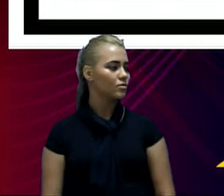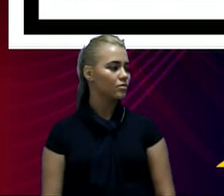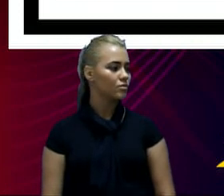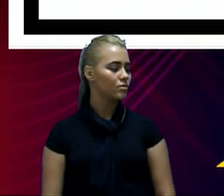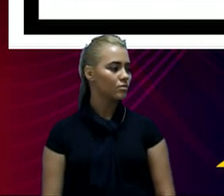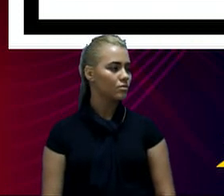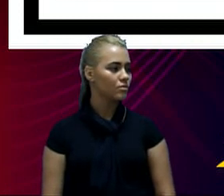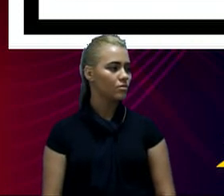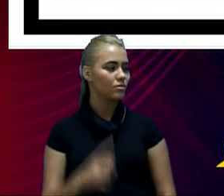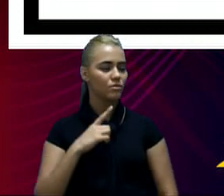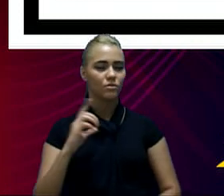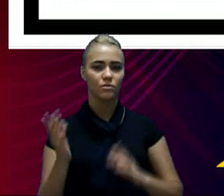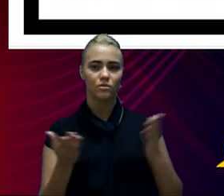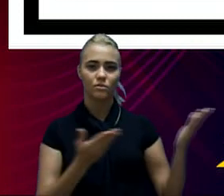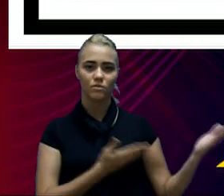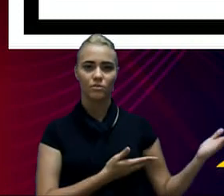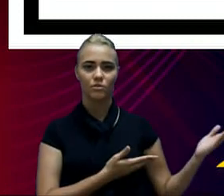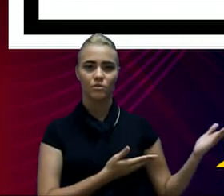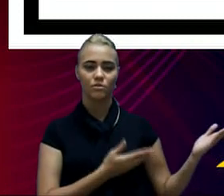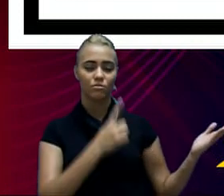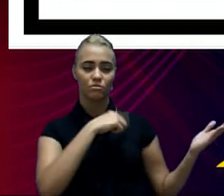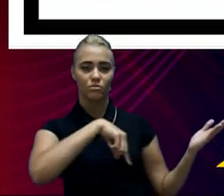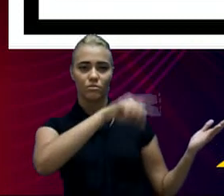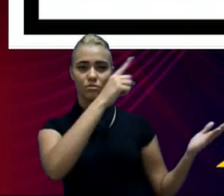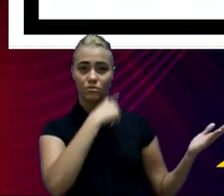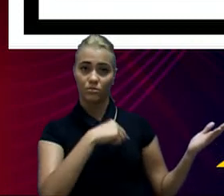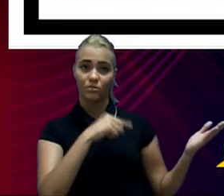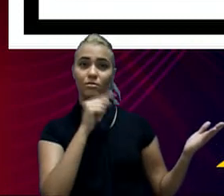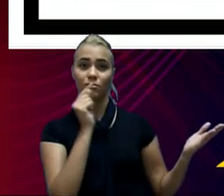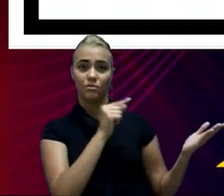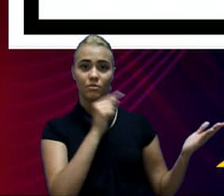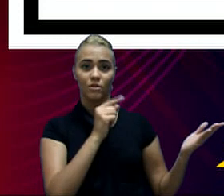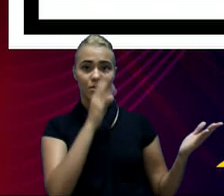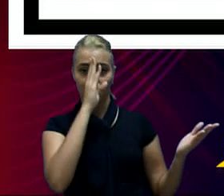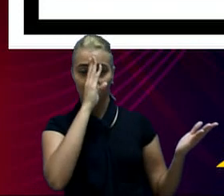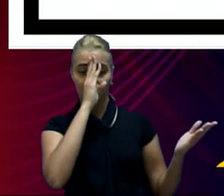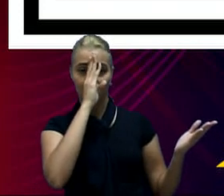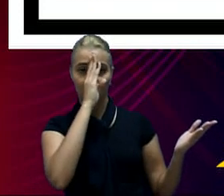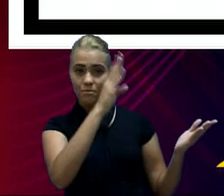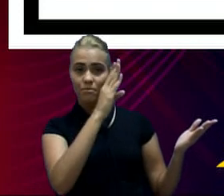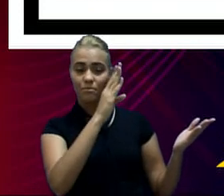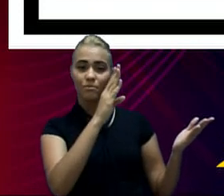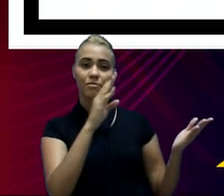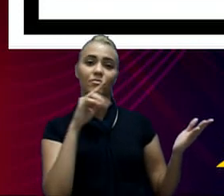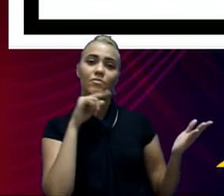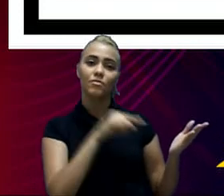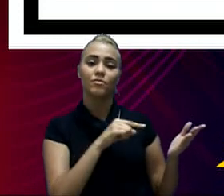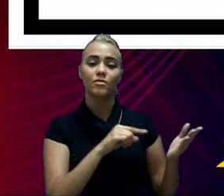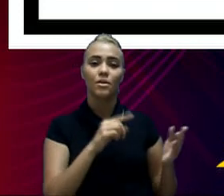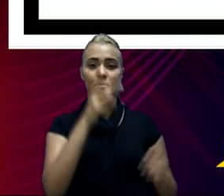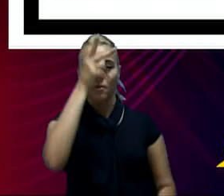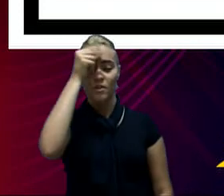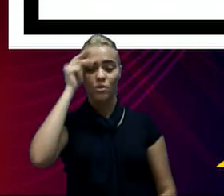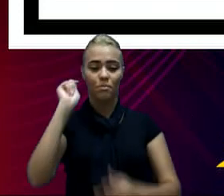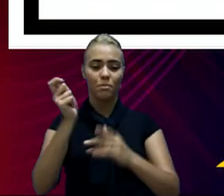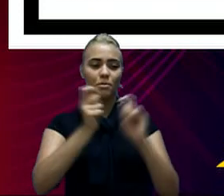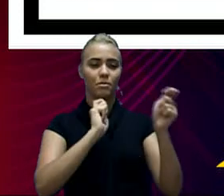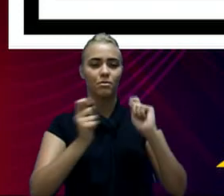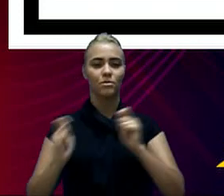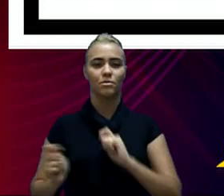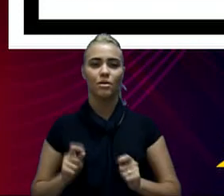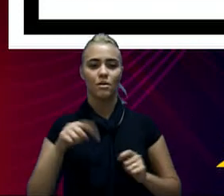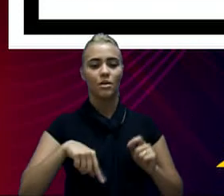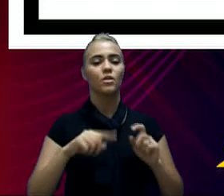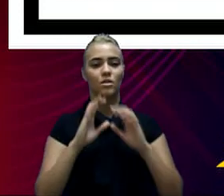Aqui é um quadro que está demonstrando os pagamentos dessa despesa primária pela Prefeitura, pela própria